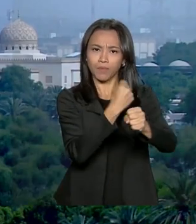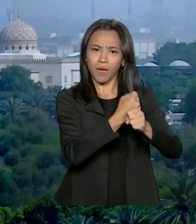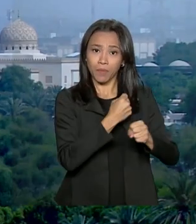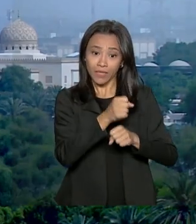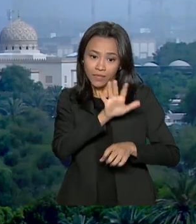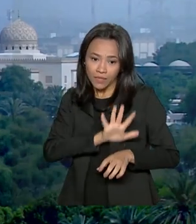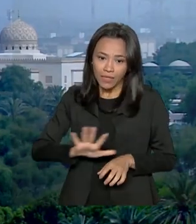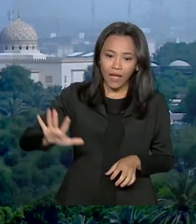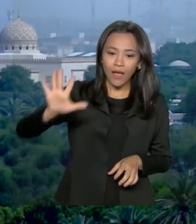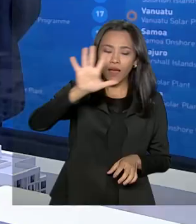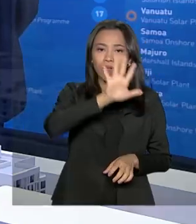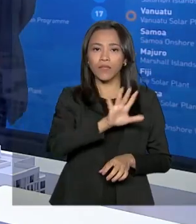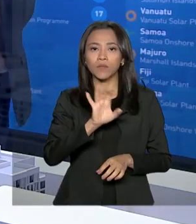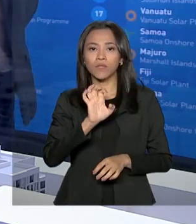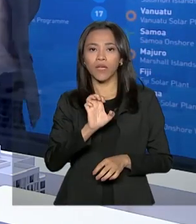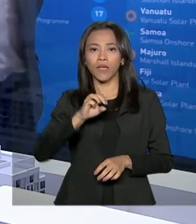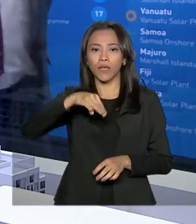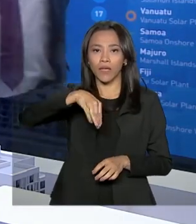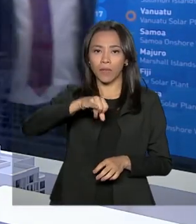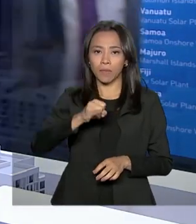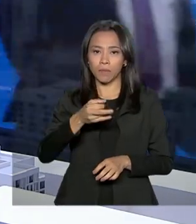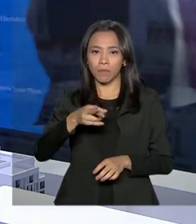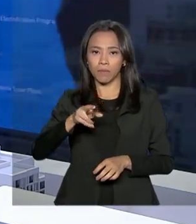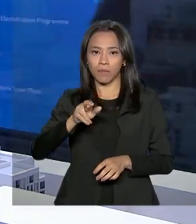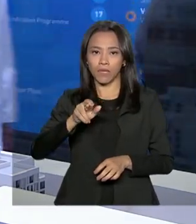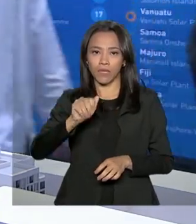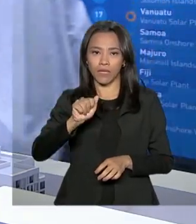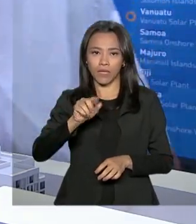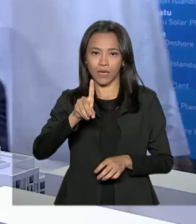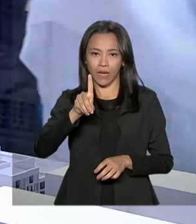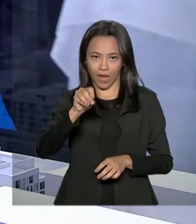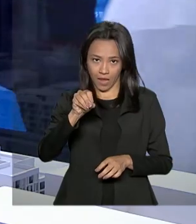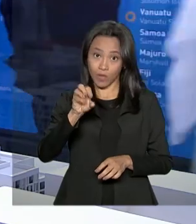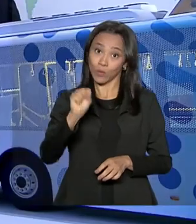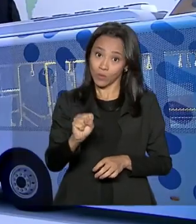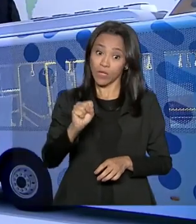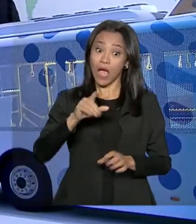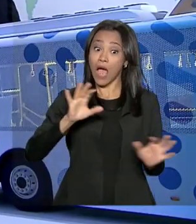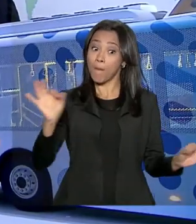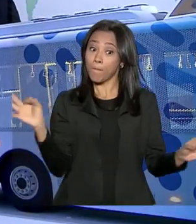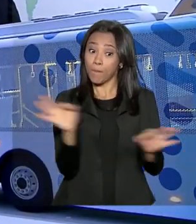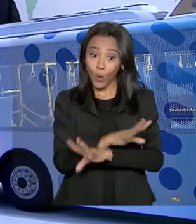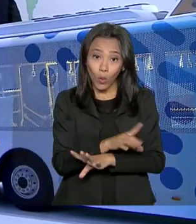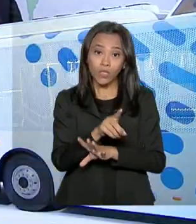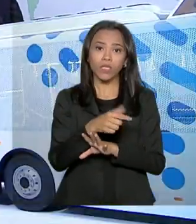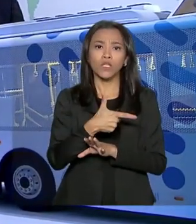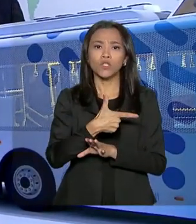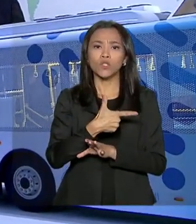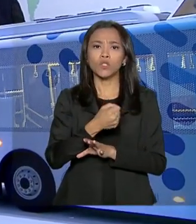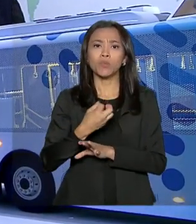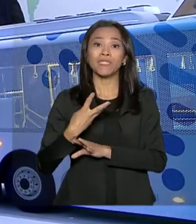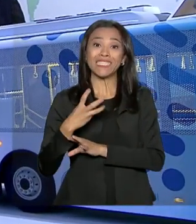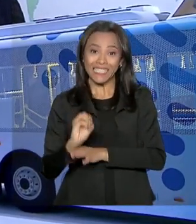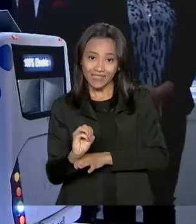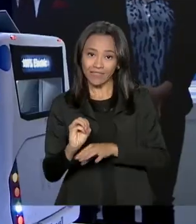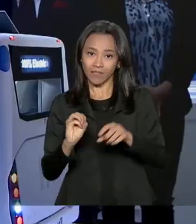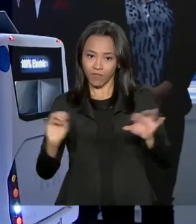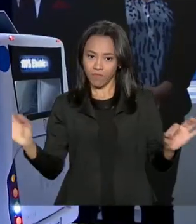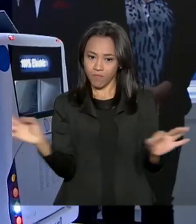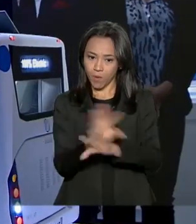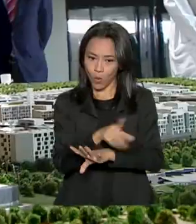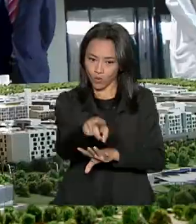Emirados Árabes Unidos. Mas até 2030, quando ficar pronta, a cidade mais sustentável do mundo